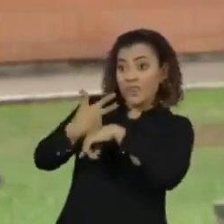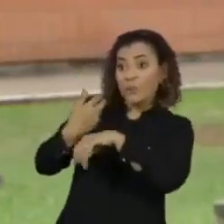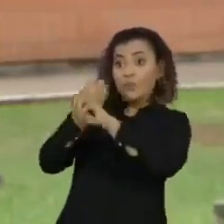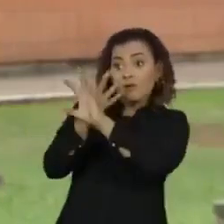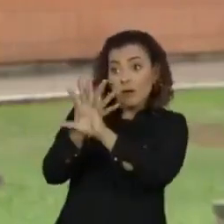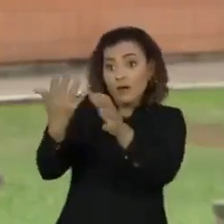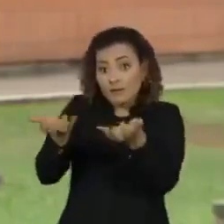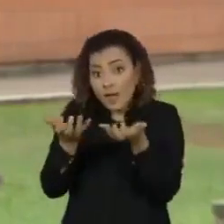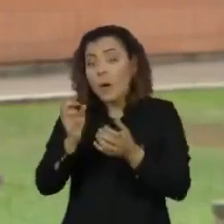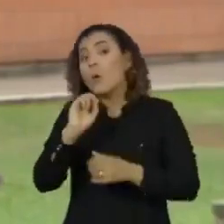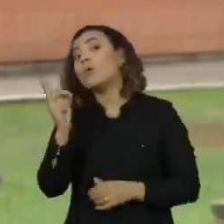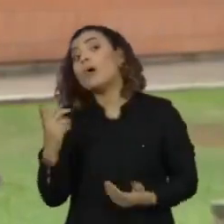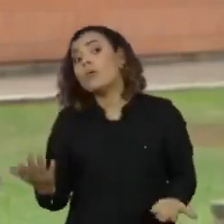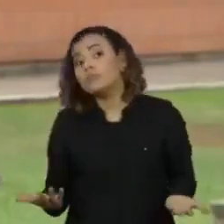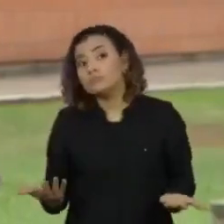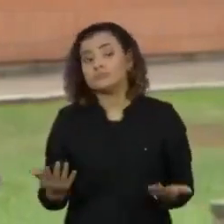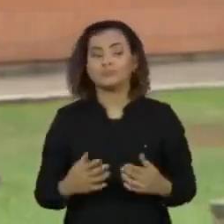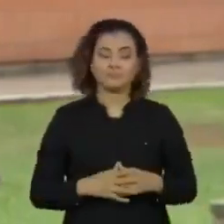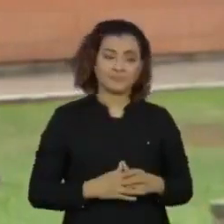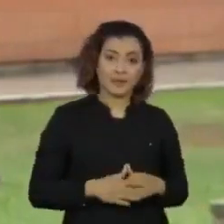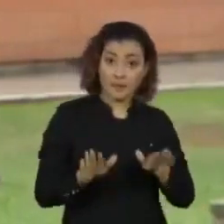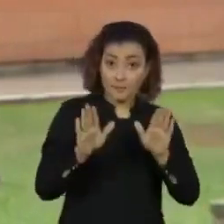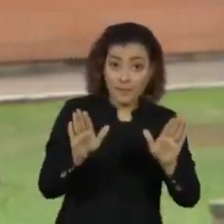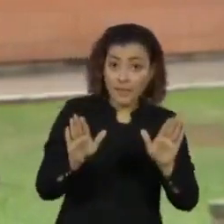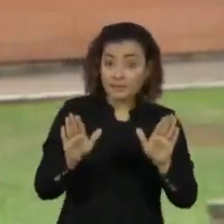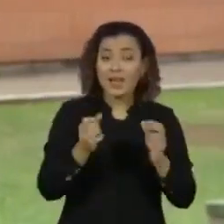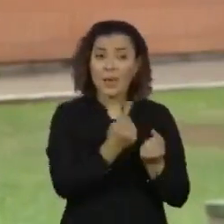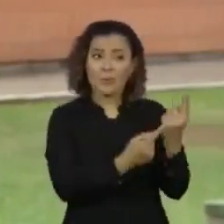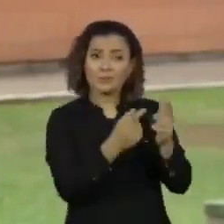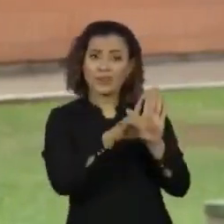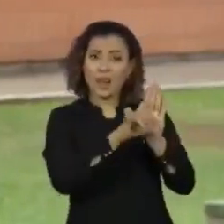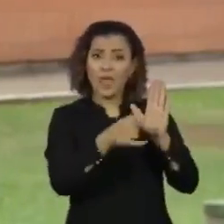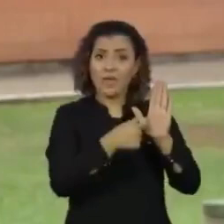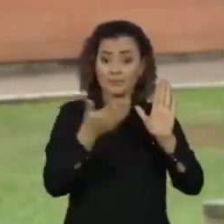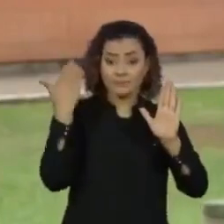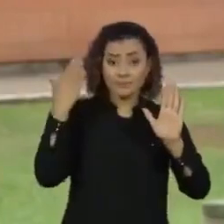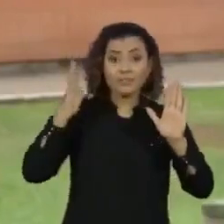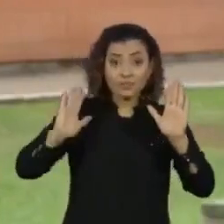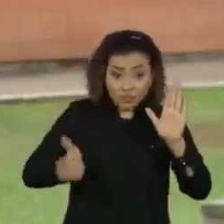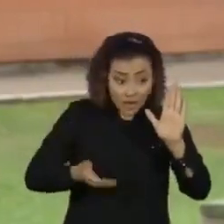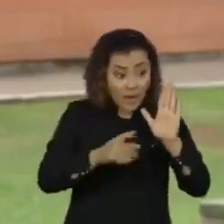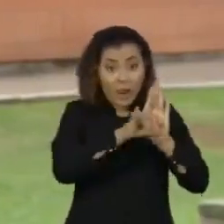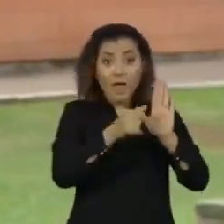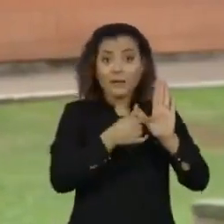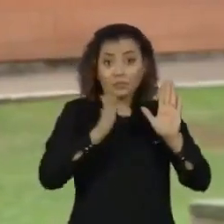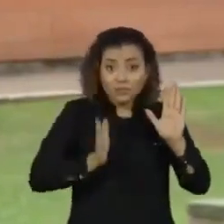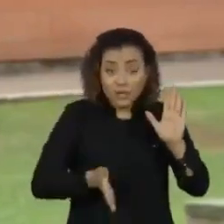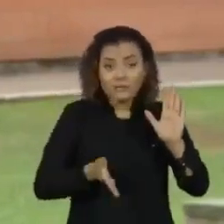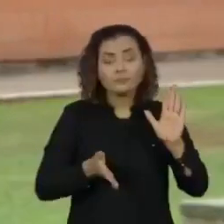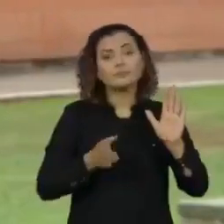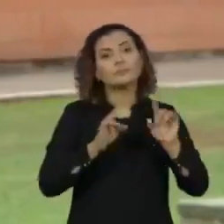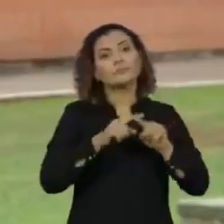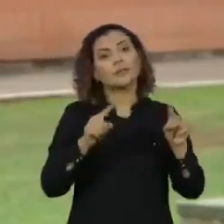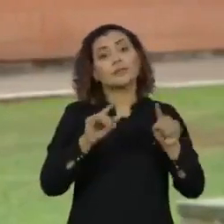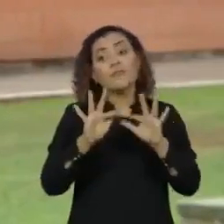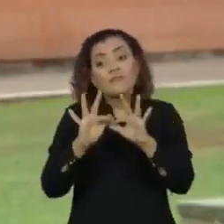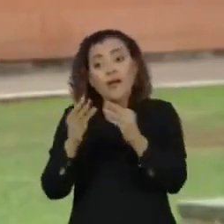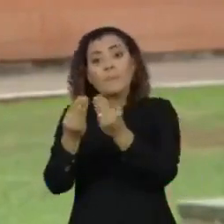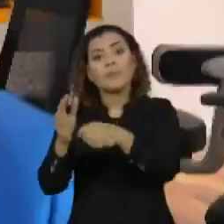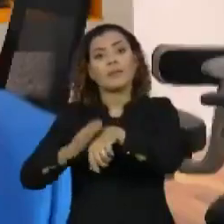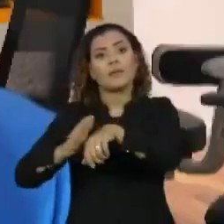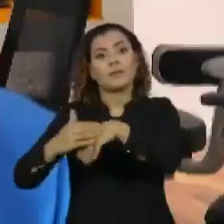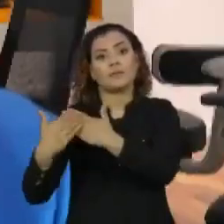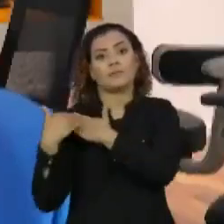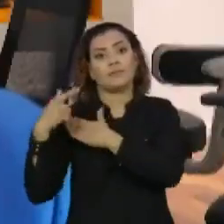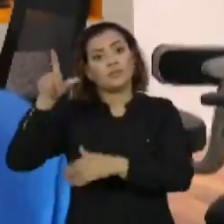videochamadas sejam feitas. Só que há quem defenda que as leis que já existem passam para a família esse